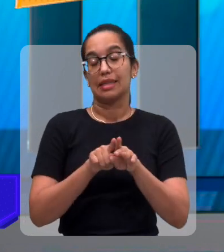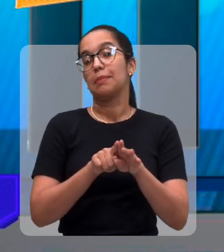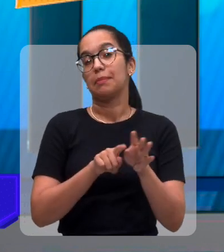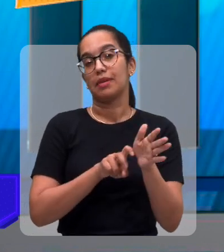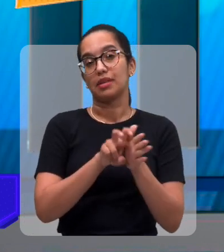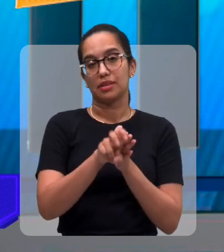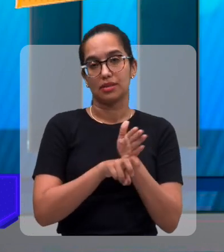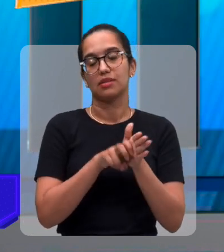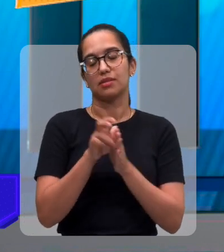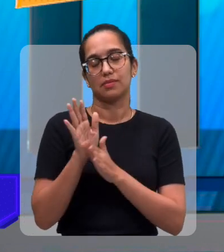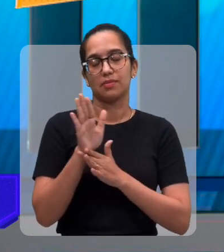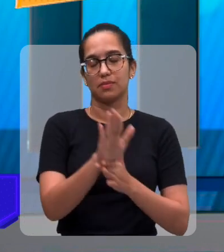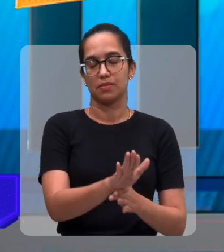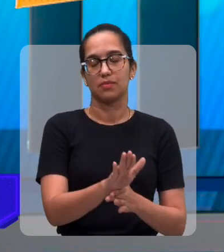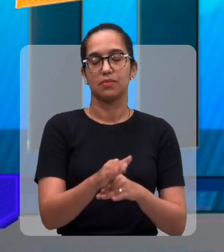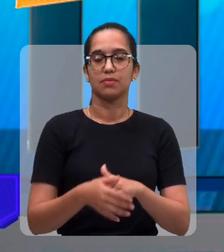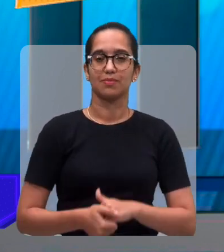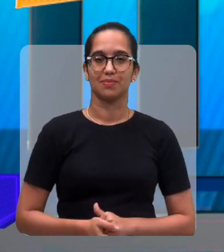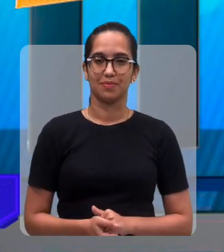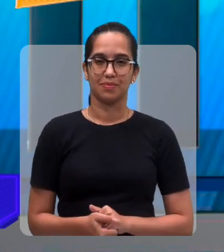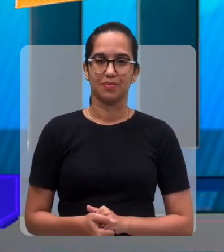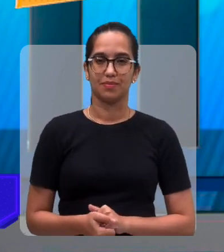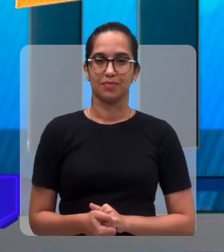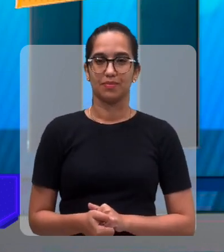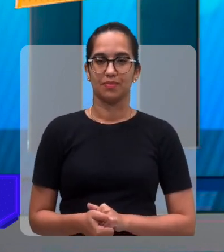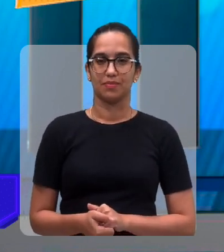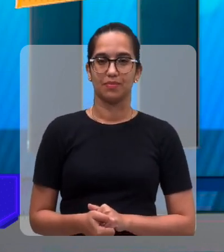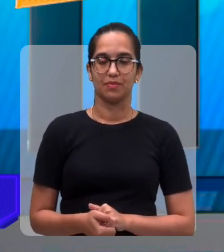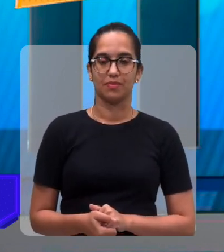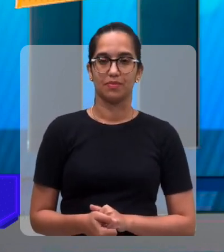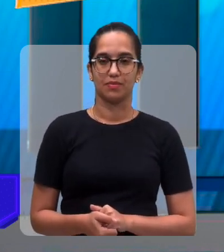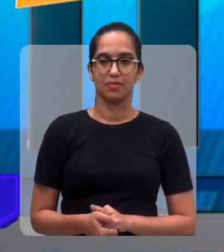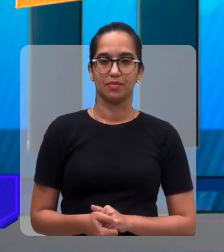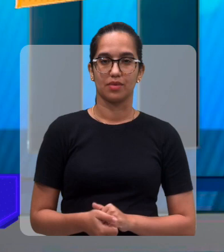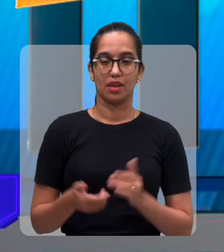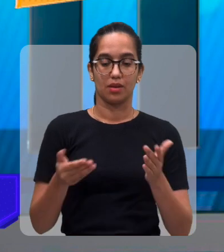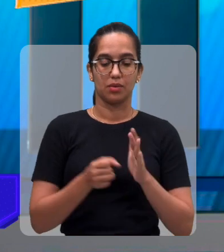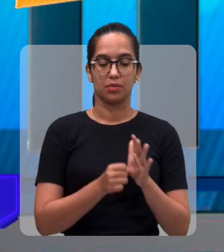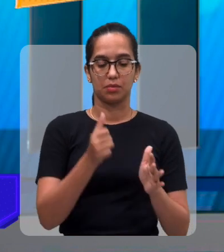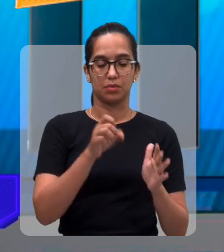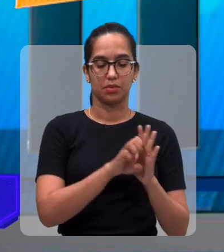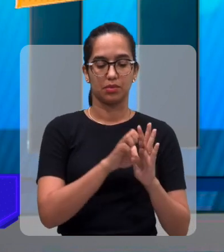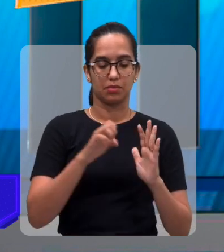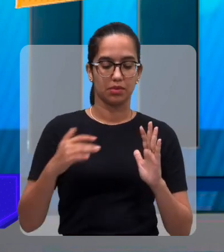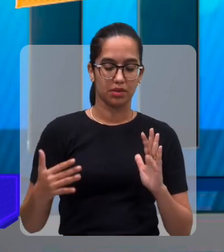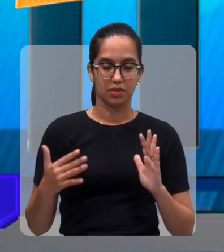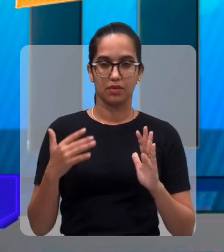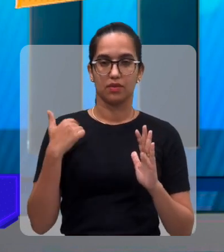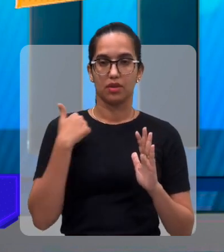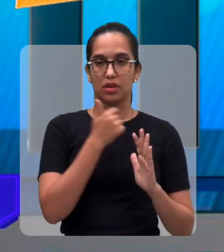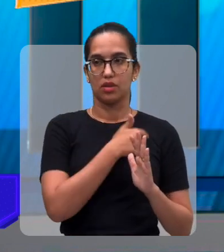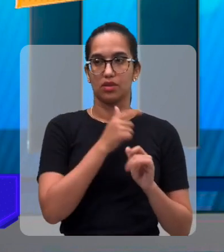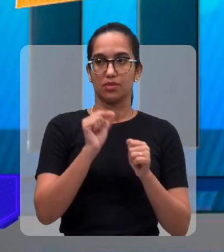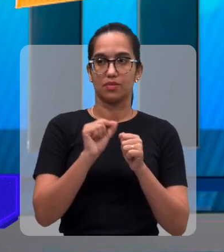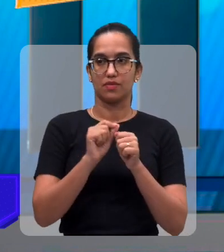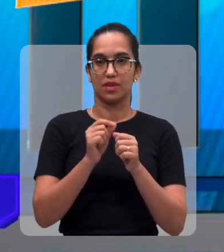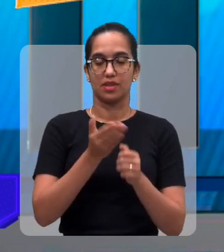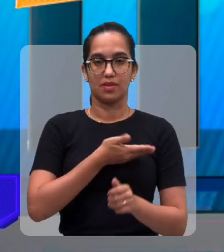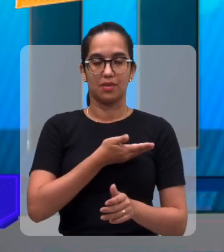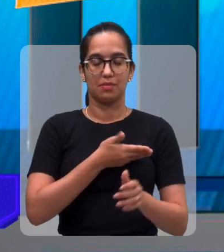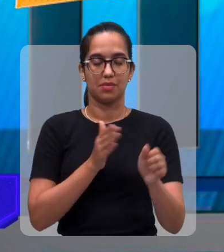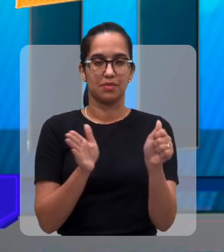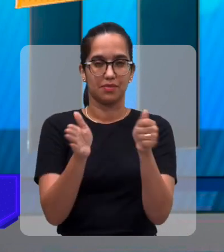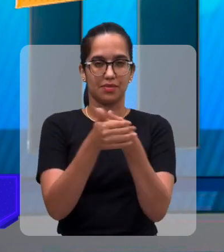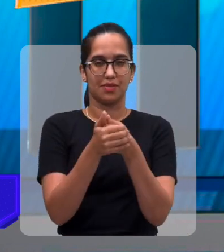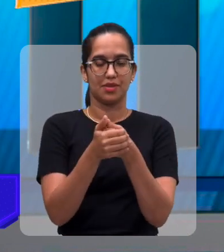também está nos apoiando nesse sentido. Então, nós vamos, como apoiou no primeiro evento, né? Nós vamos promover esse Amigo Oculto